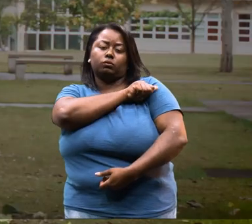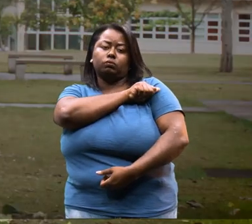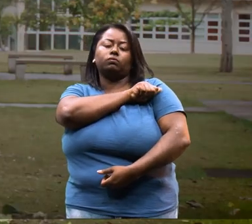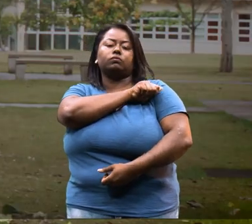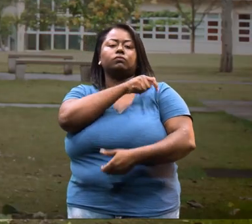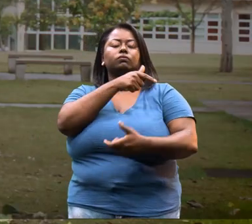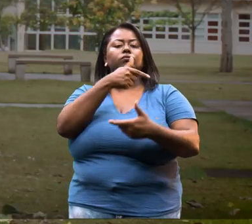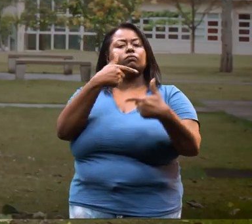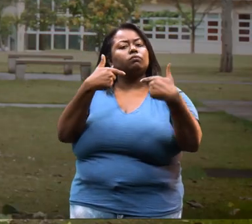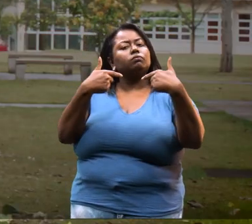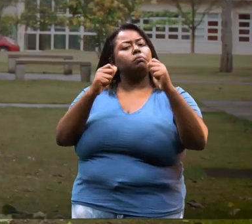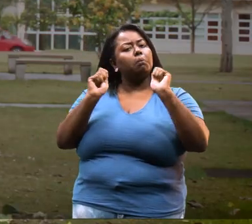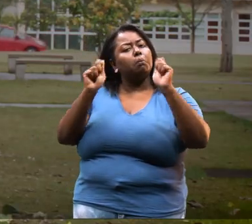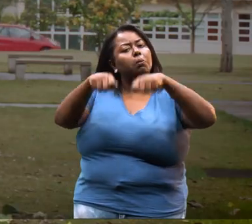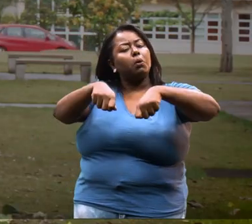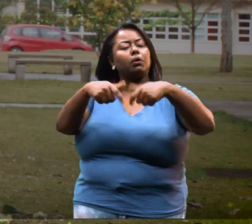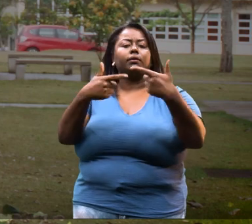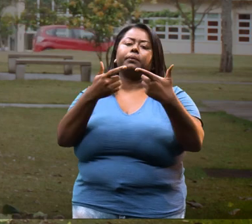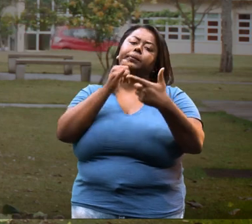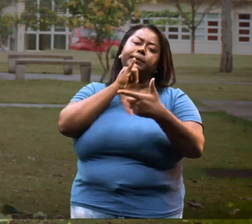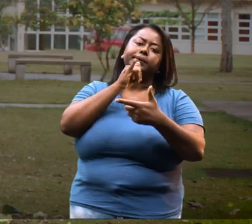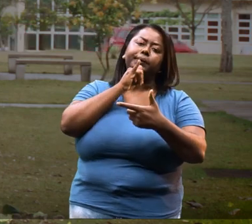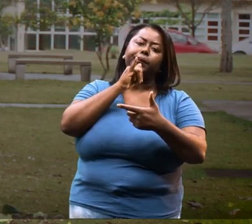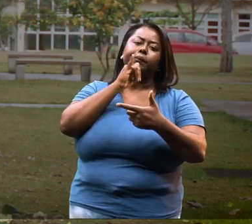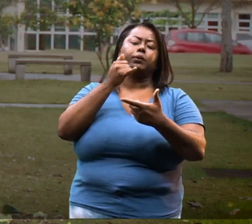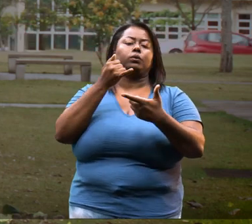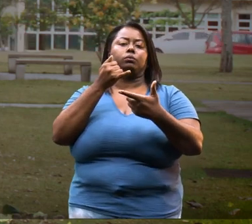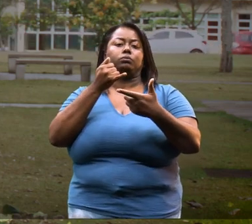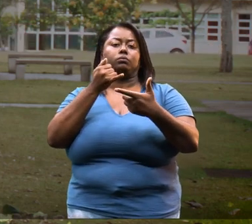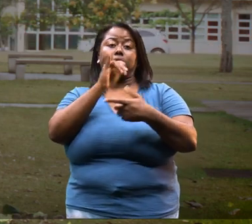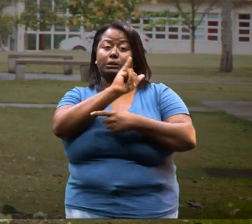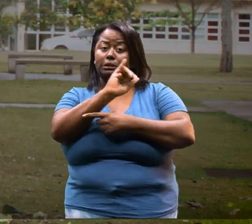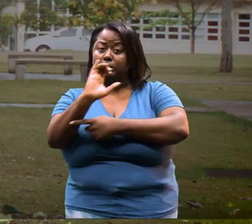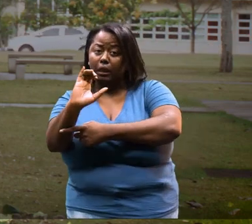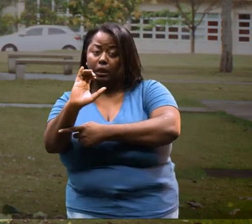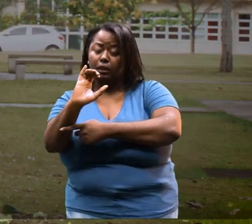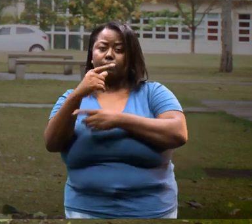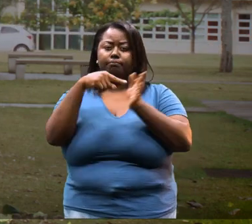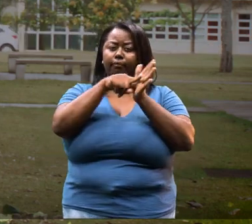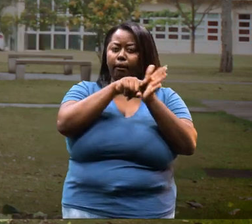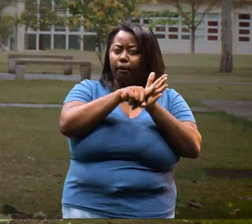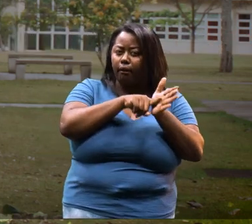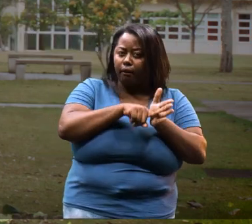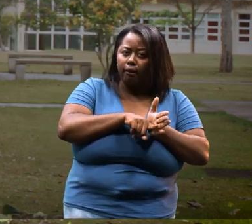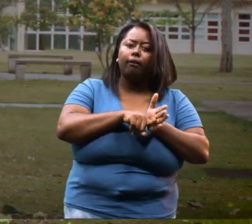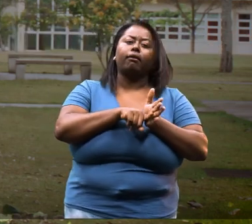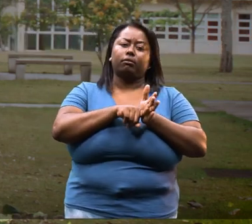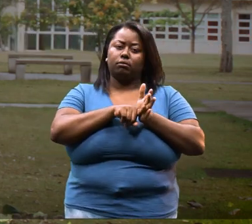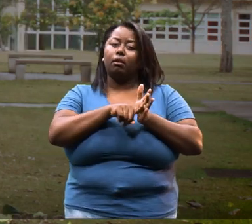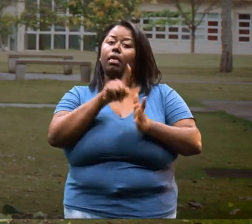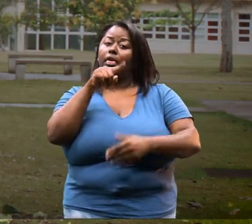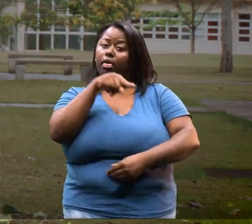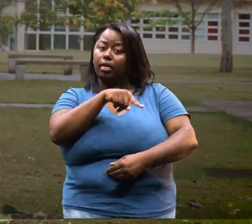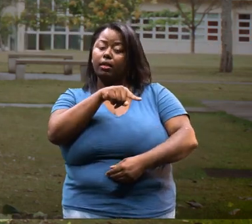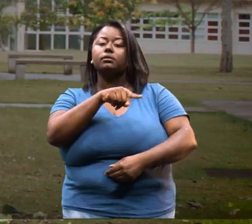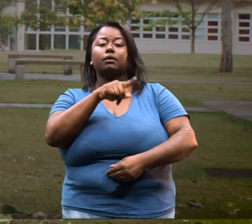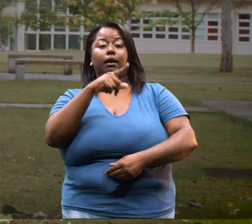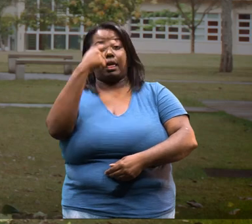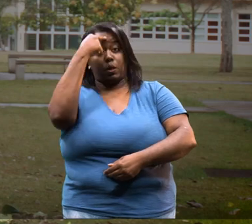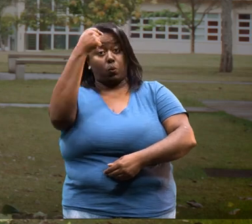alunos atuam com, por exemplo, produzindo iniciação científica, que é um